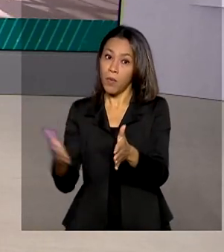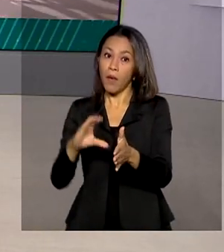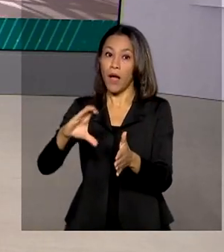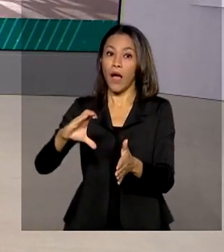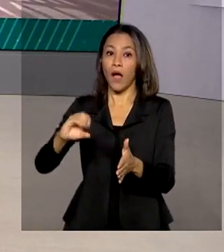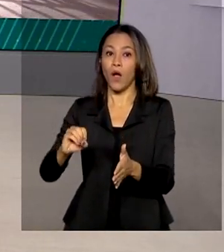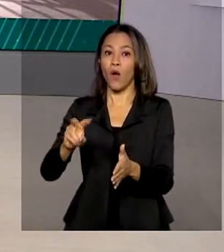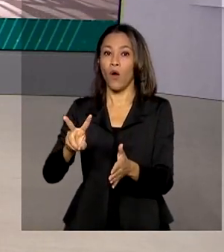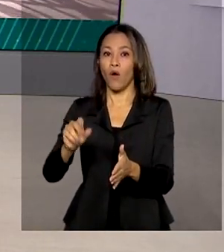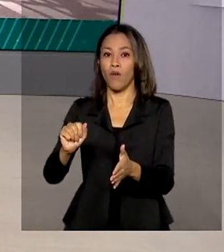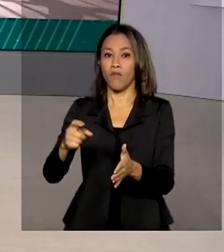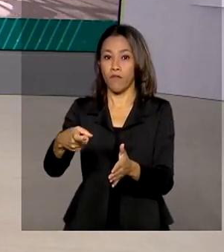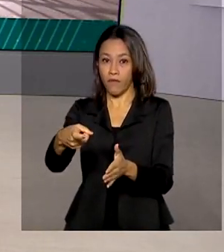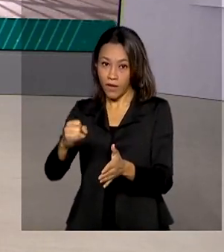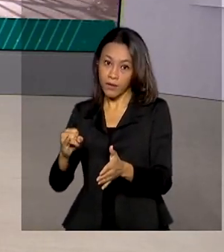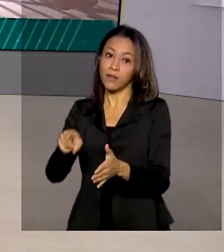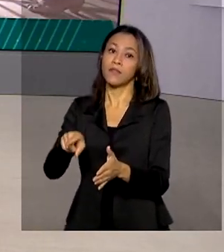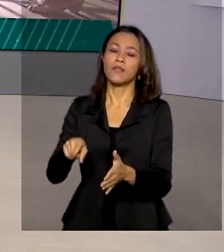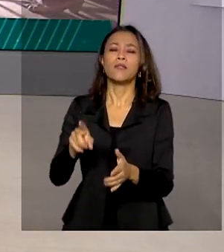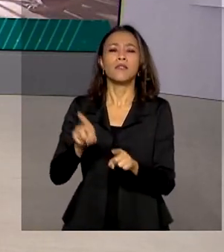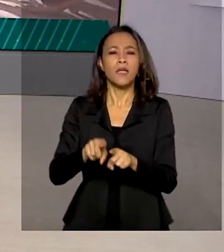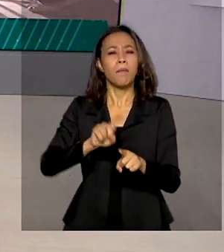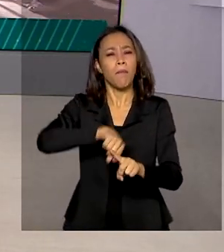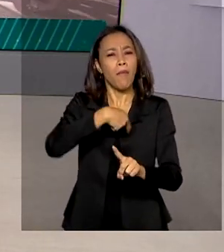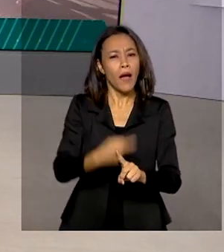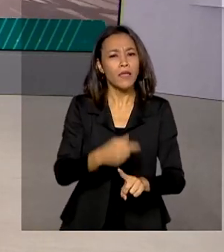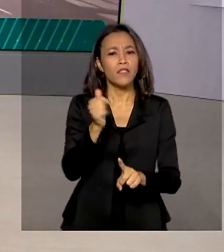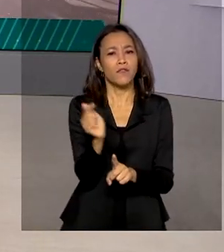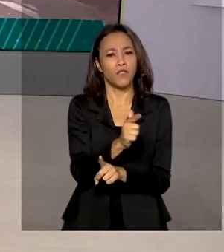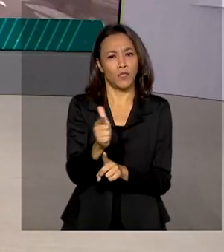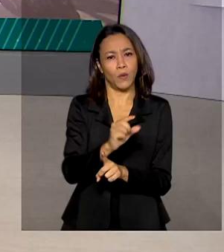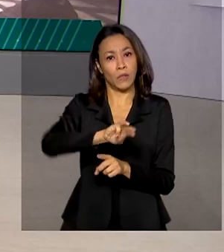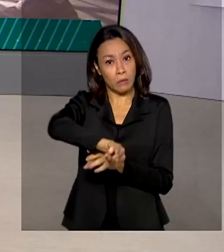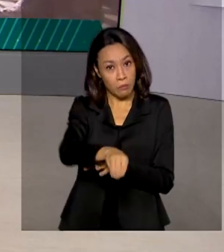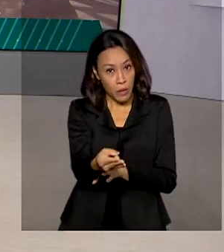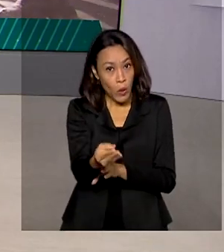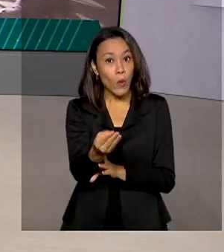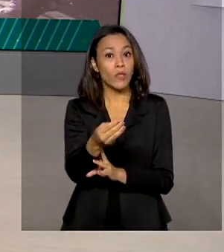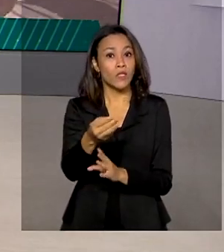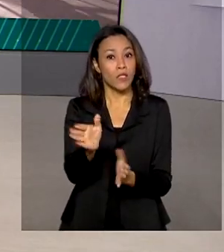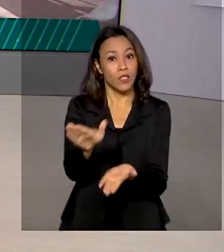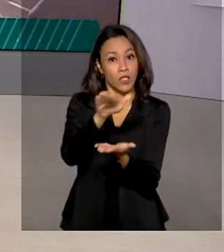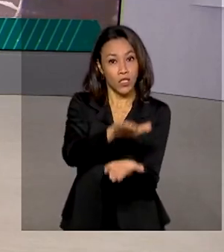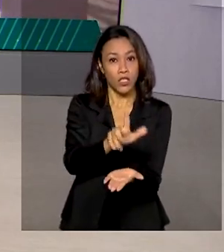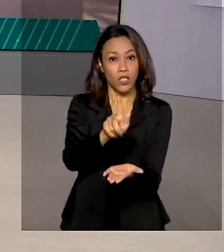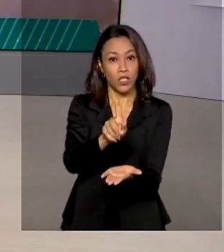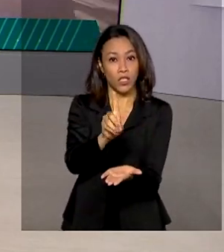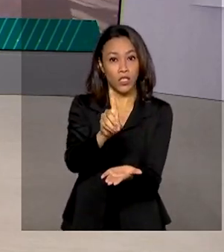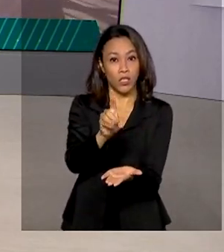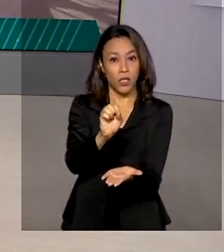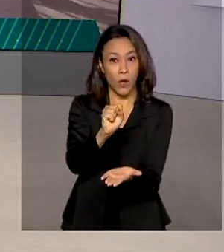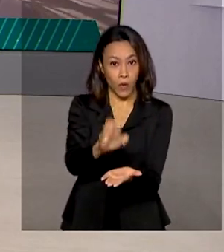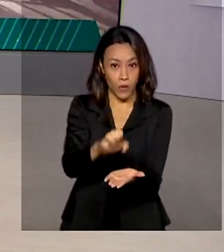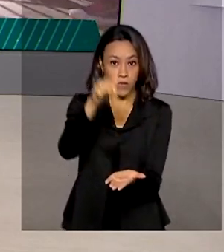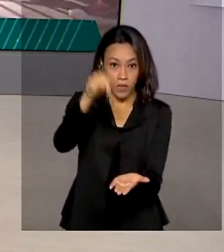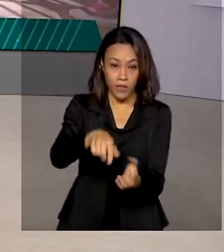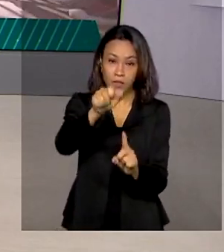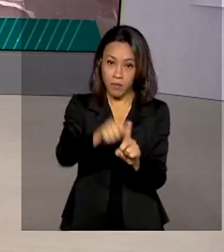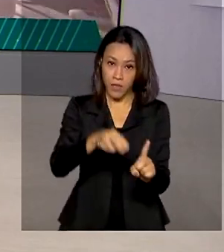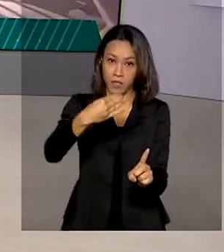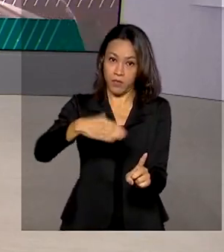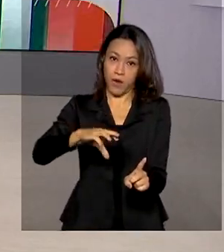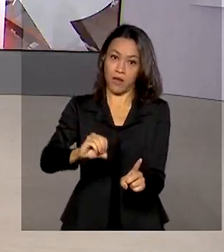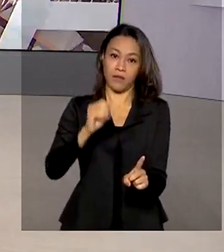-19 deve contar com 22 milhões de novas doses neste mês de março, como afirmou o presidente Jair Bolsonaro nesta